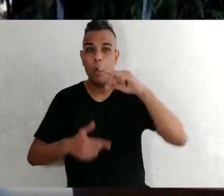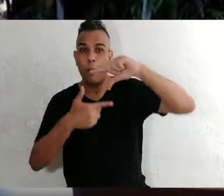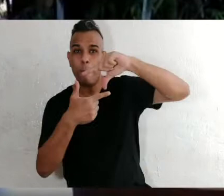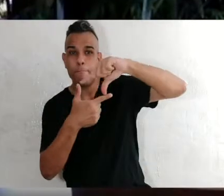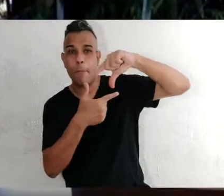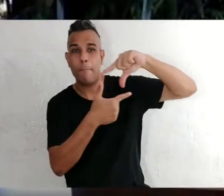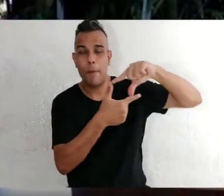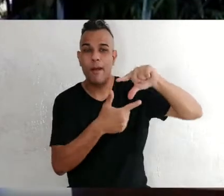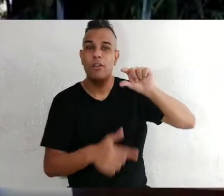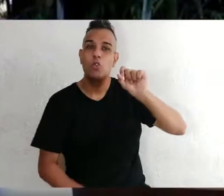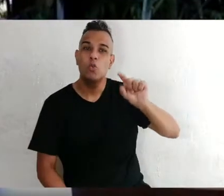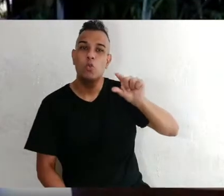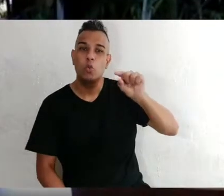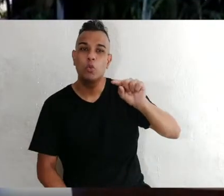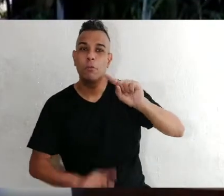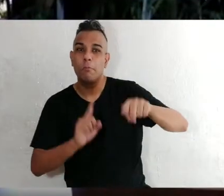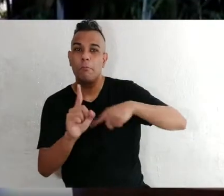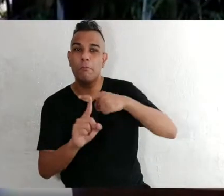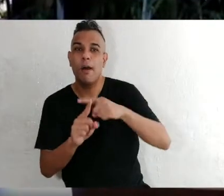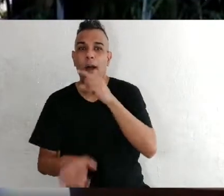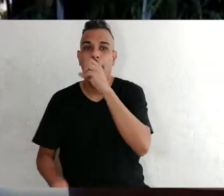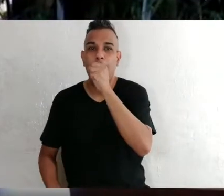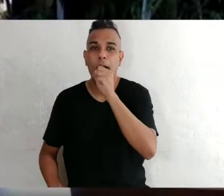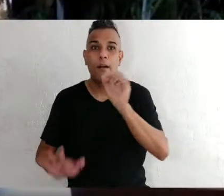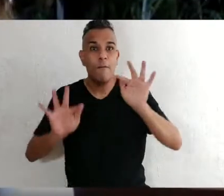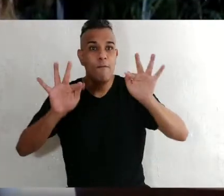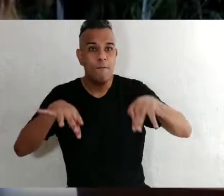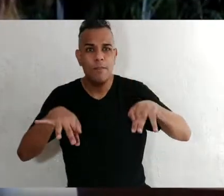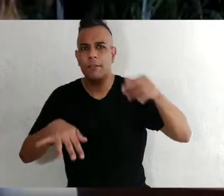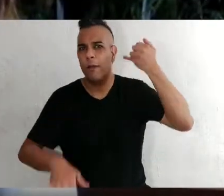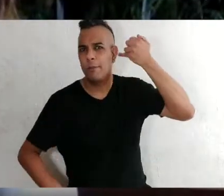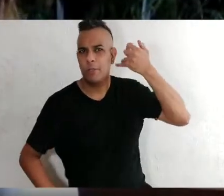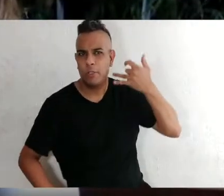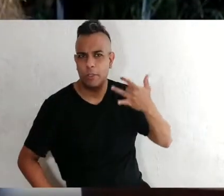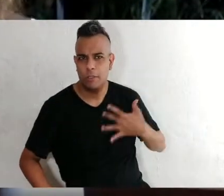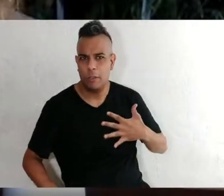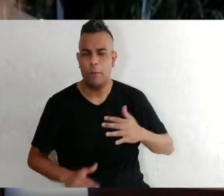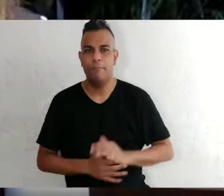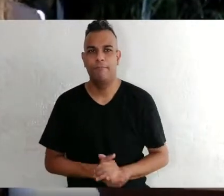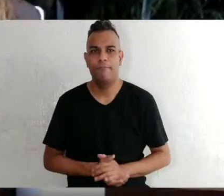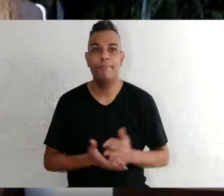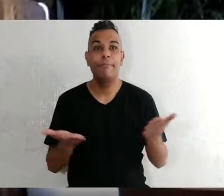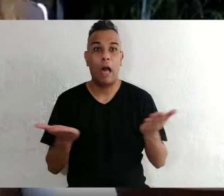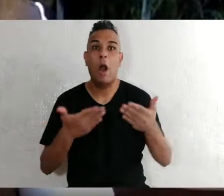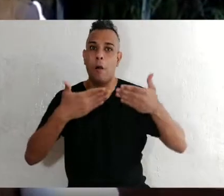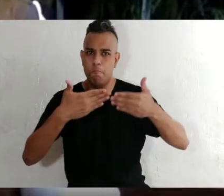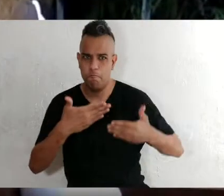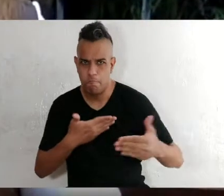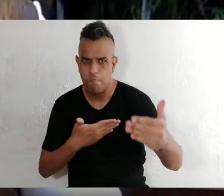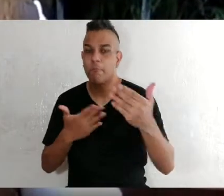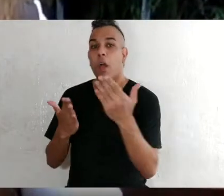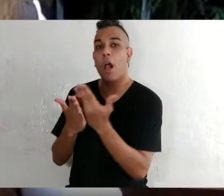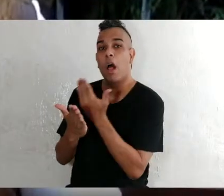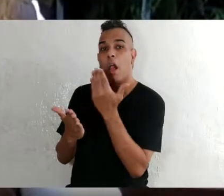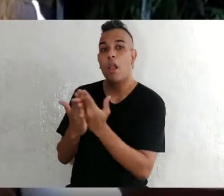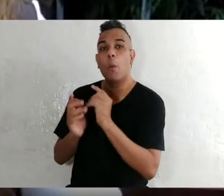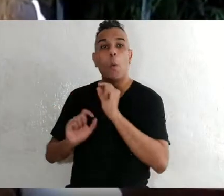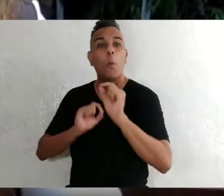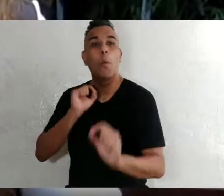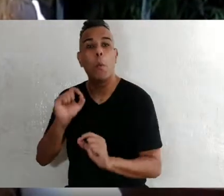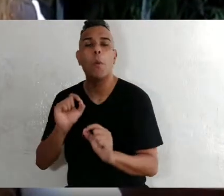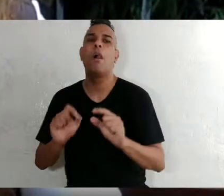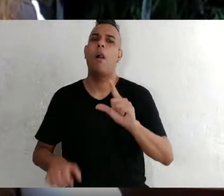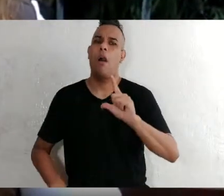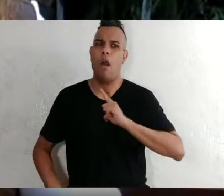quadrados, um azul e outro laranja. Fim da audiodescrição. Bom, dando sequência, esse livro é